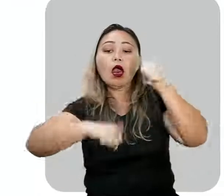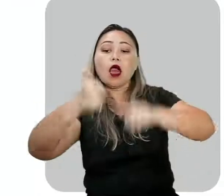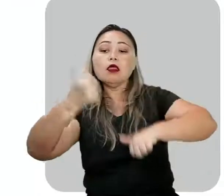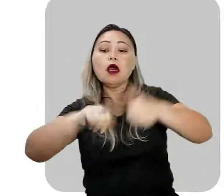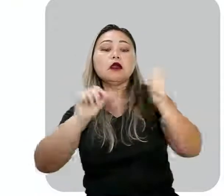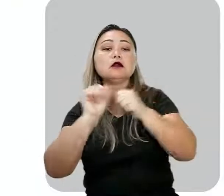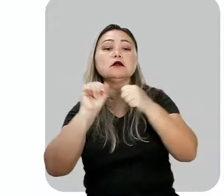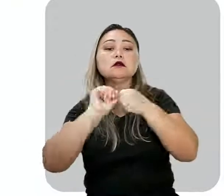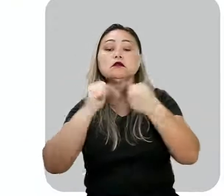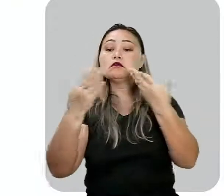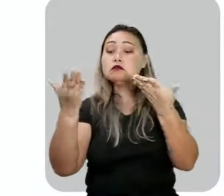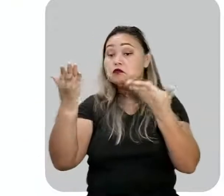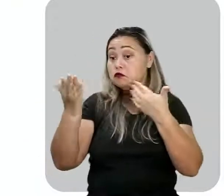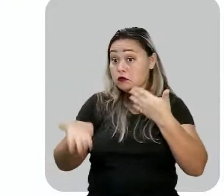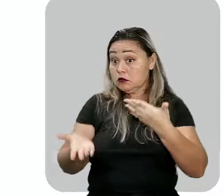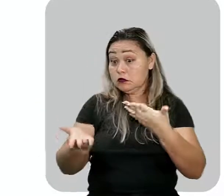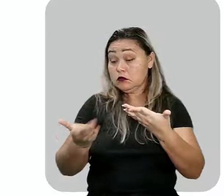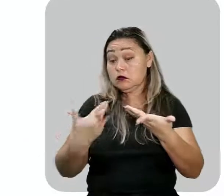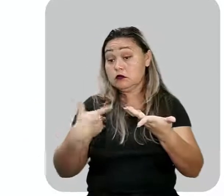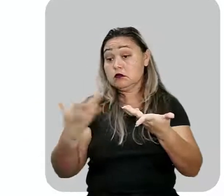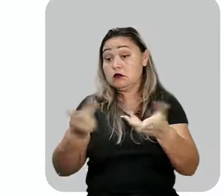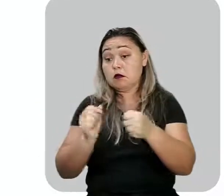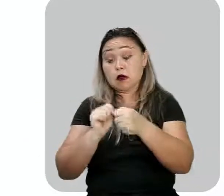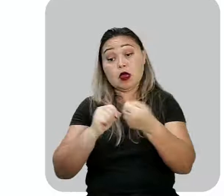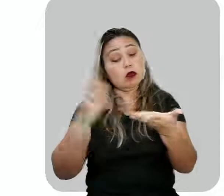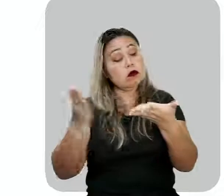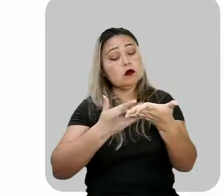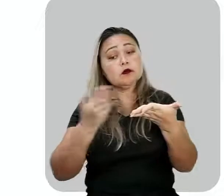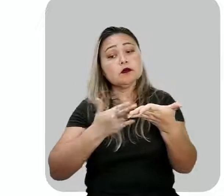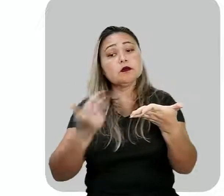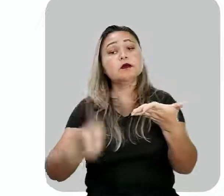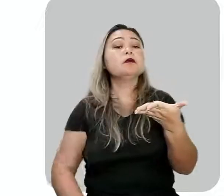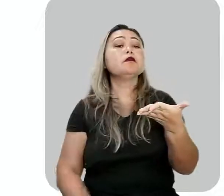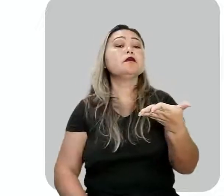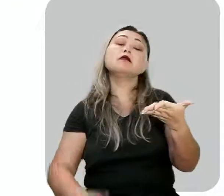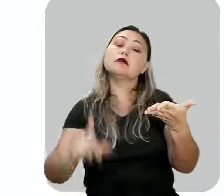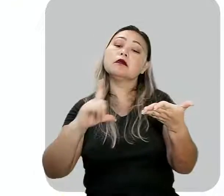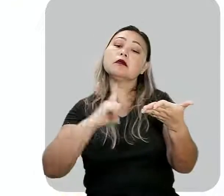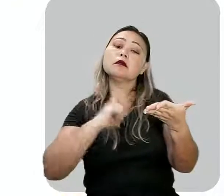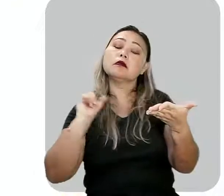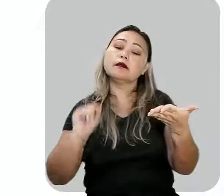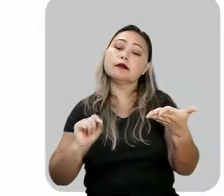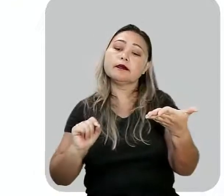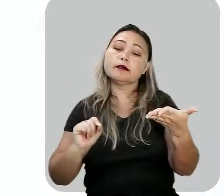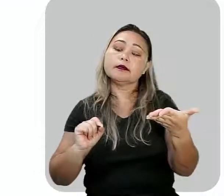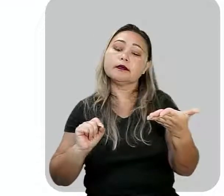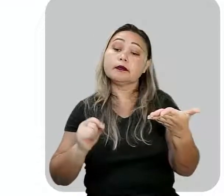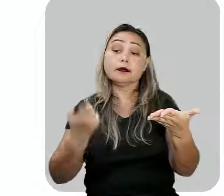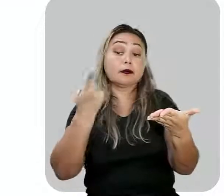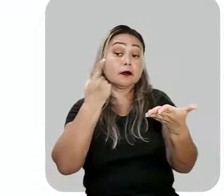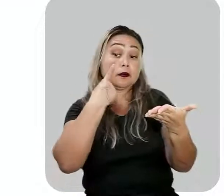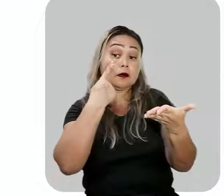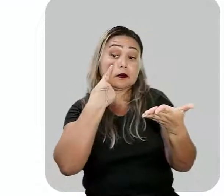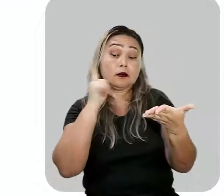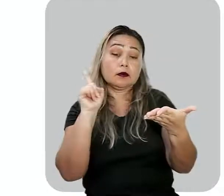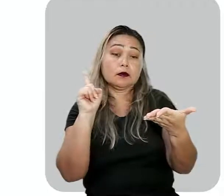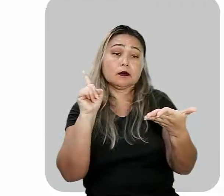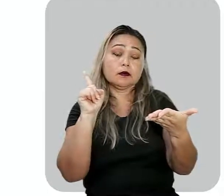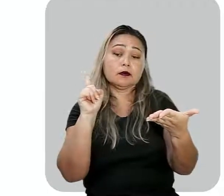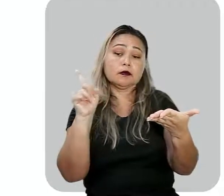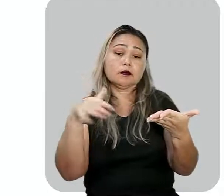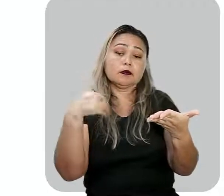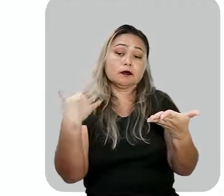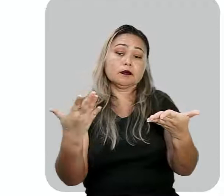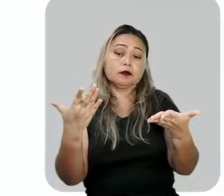análise desta magnífica obra. Então, nós temos aí que observar esse